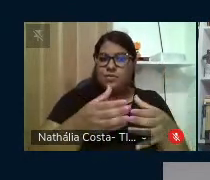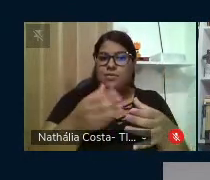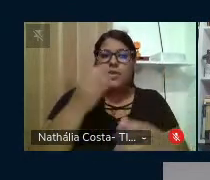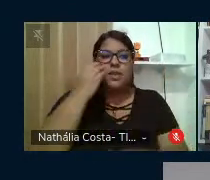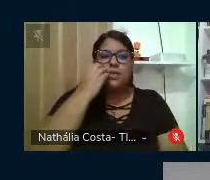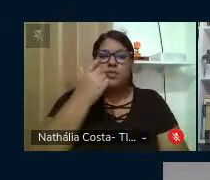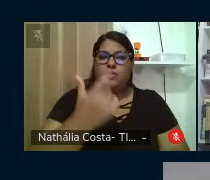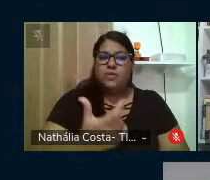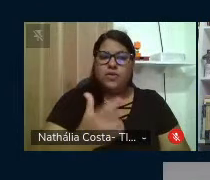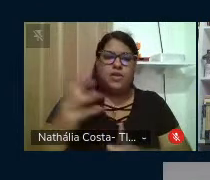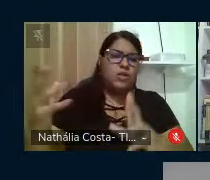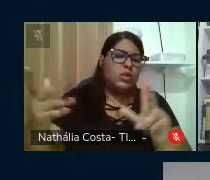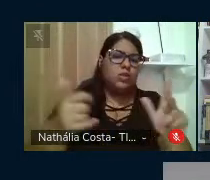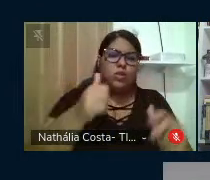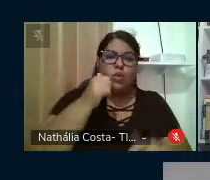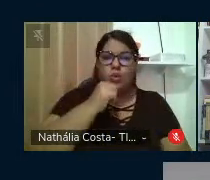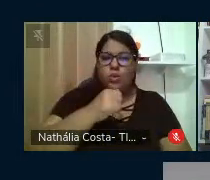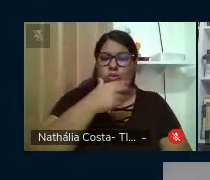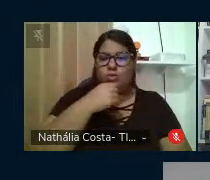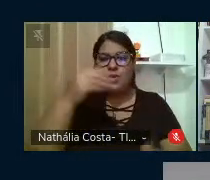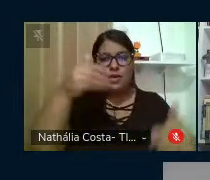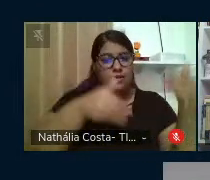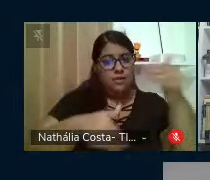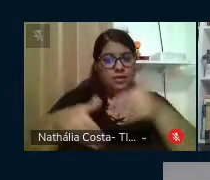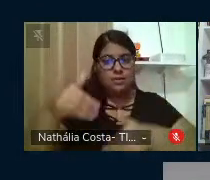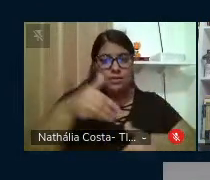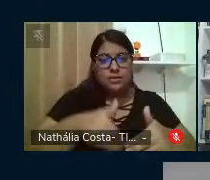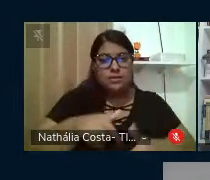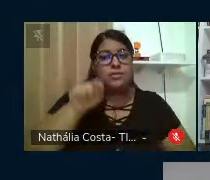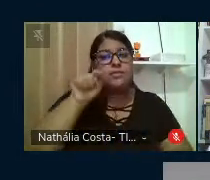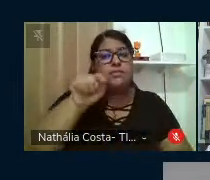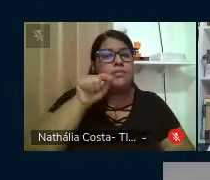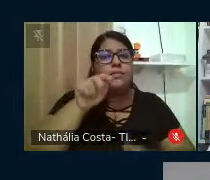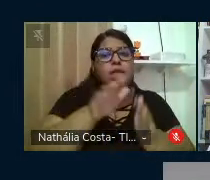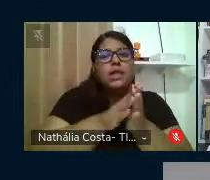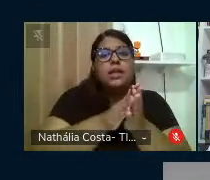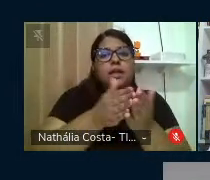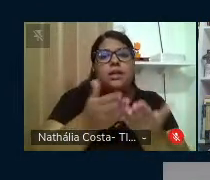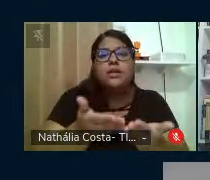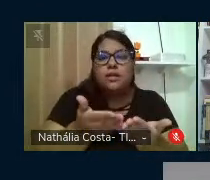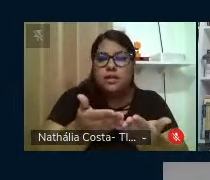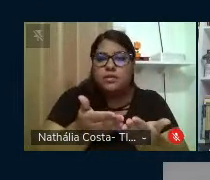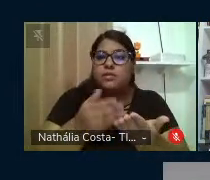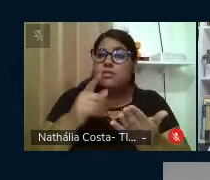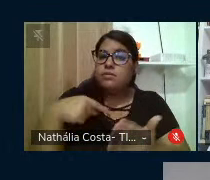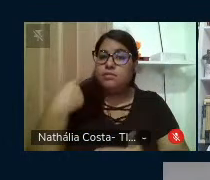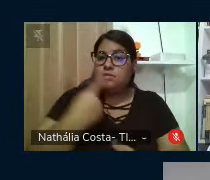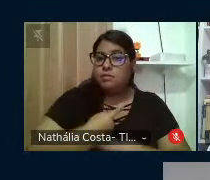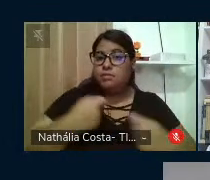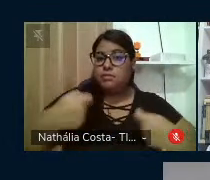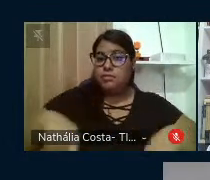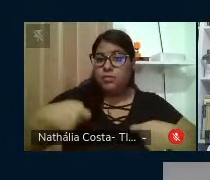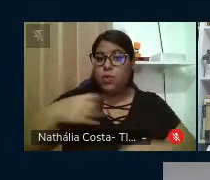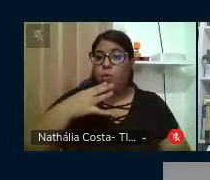que estão participando. Então, este livro, precisamos conhecer um pouquinho dele